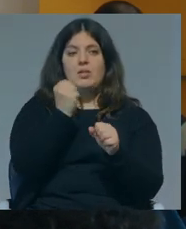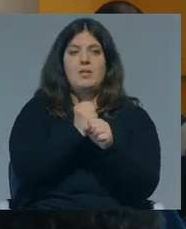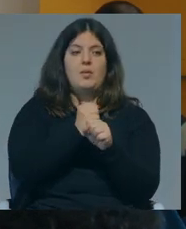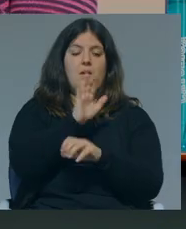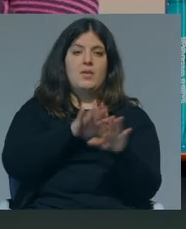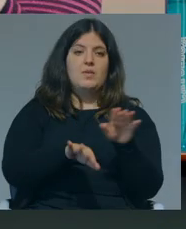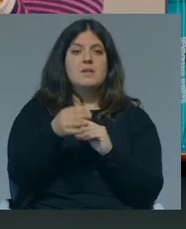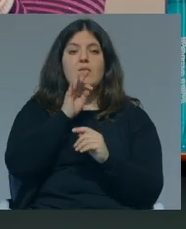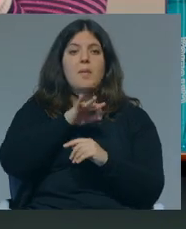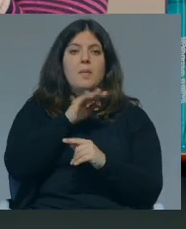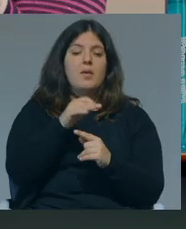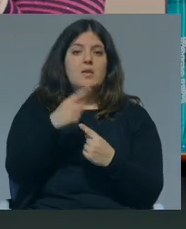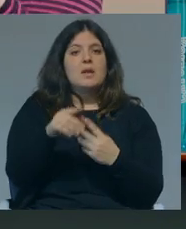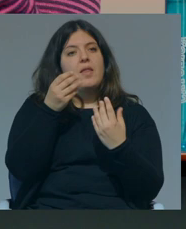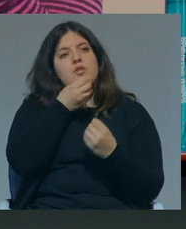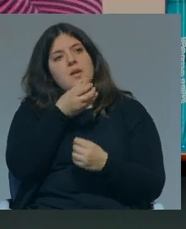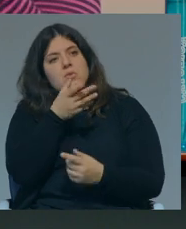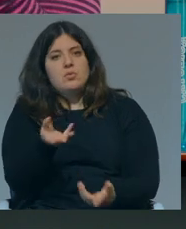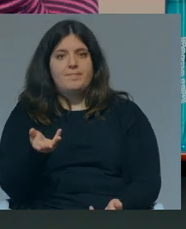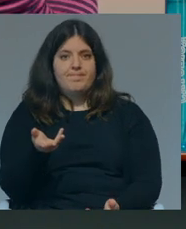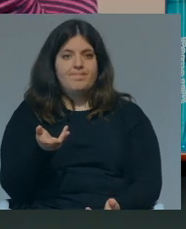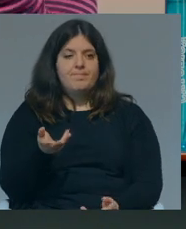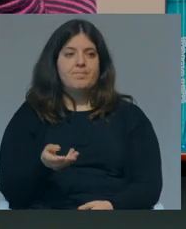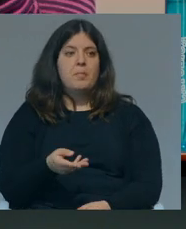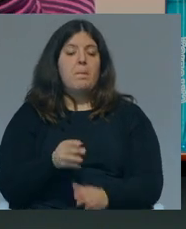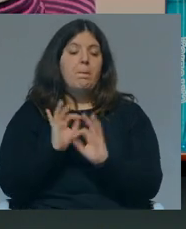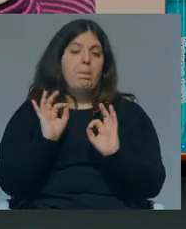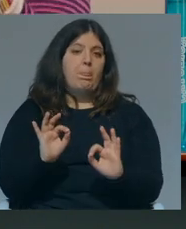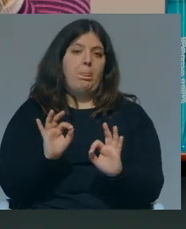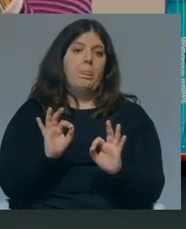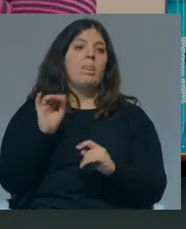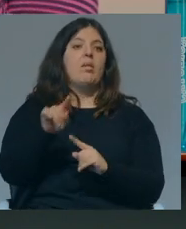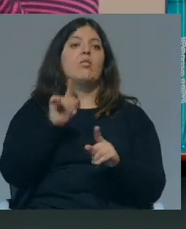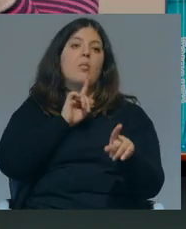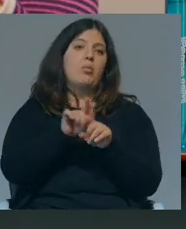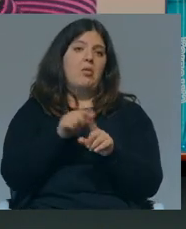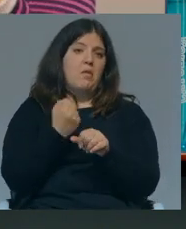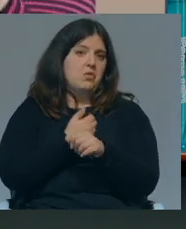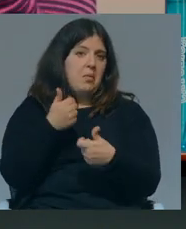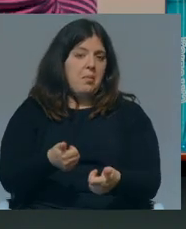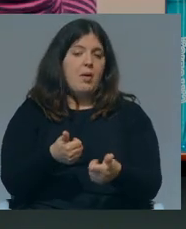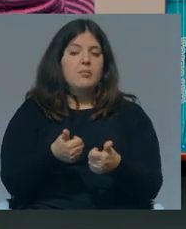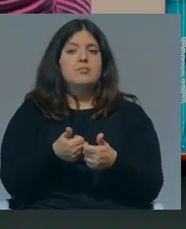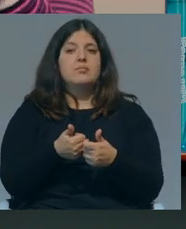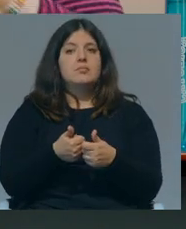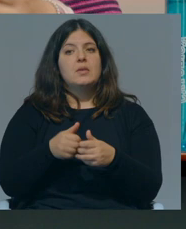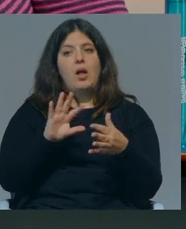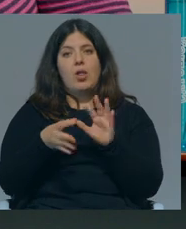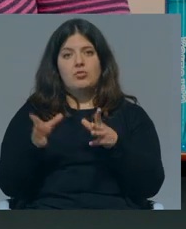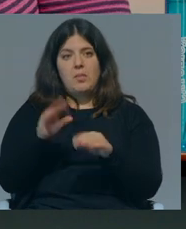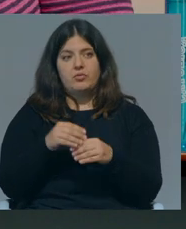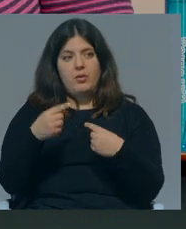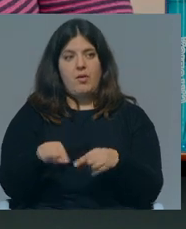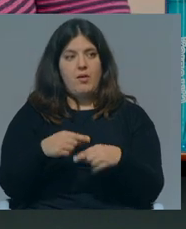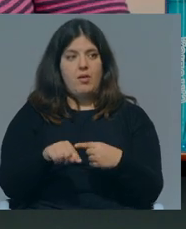trabalho que as famílias hoje em dia fazem que é o trabalho das explicações, portanto, enfim, essa é uma política que funciona e que é muito mais lógica, portanto,